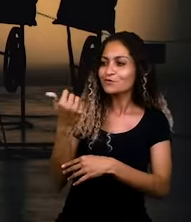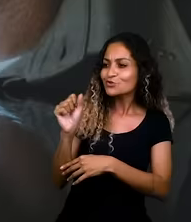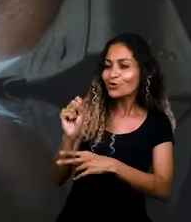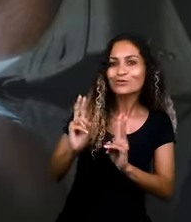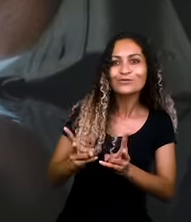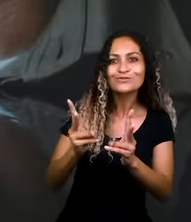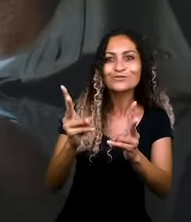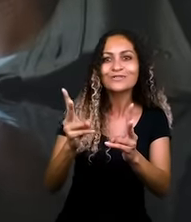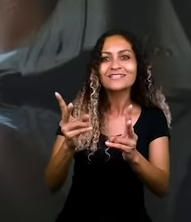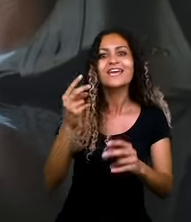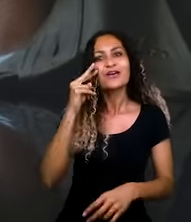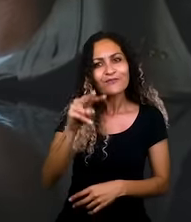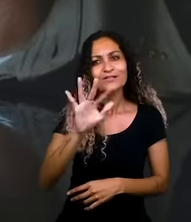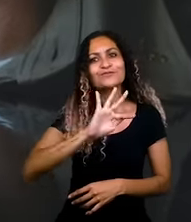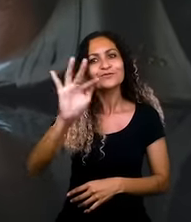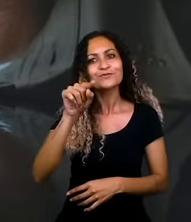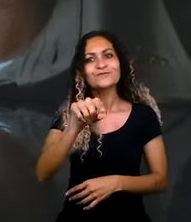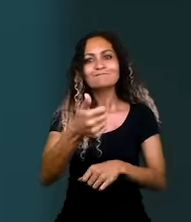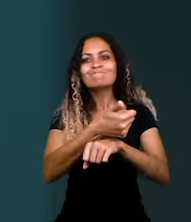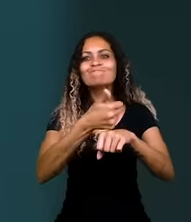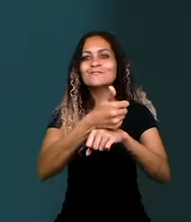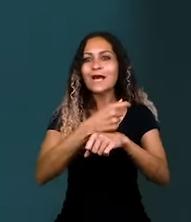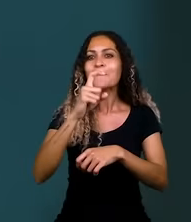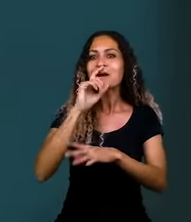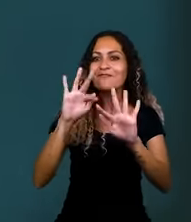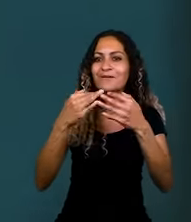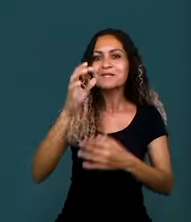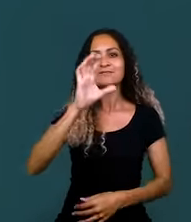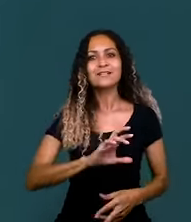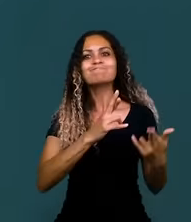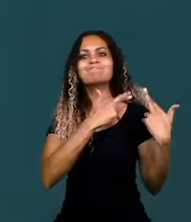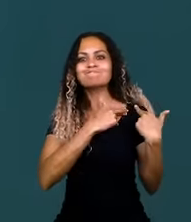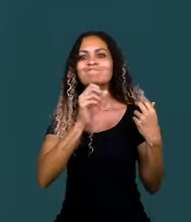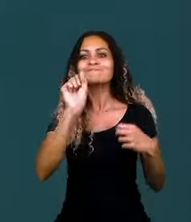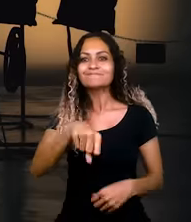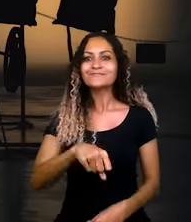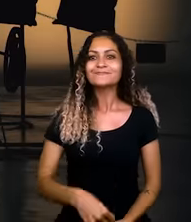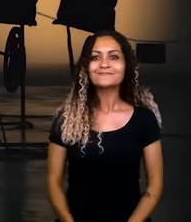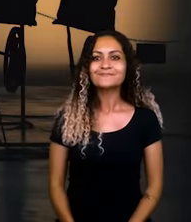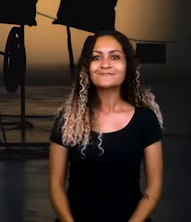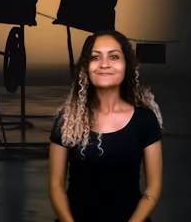2018. Que no futuro eu te vejo um profissional e um pai de família, um cidadão responsável.